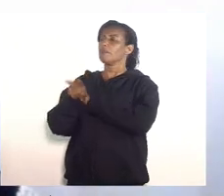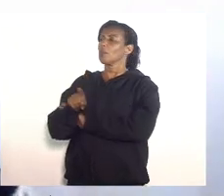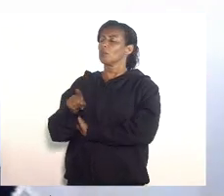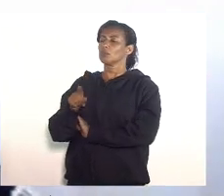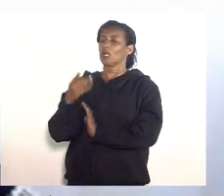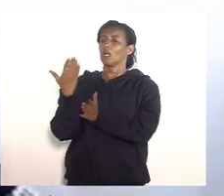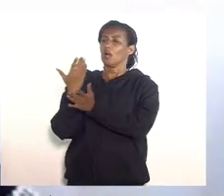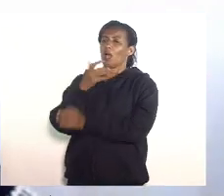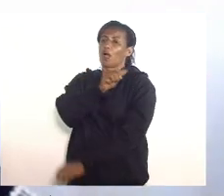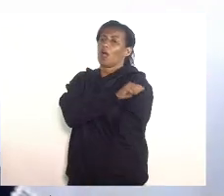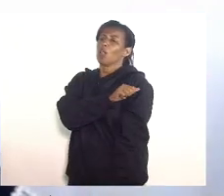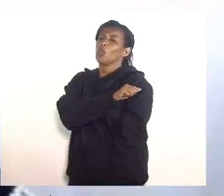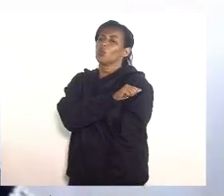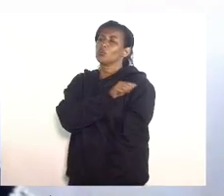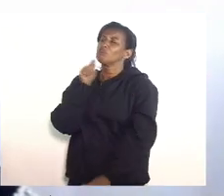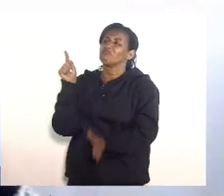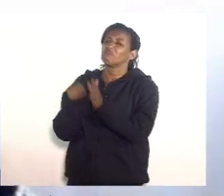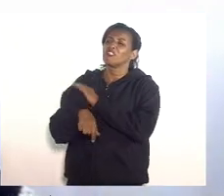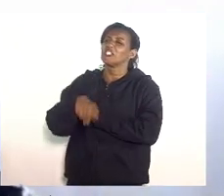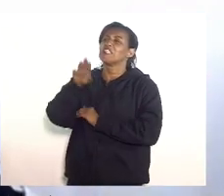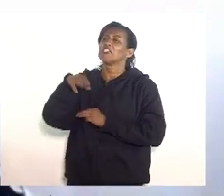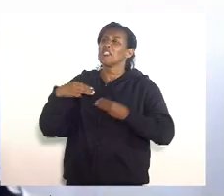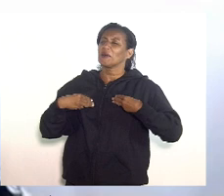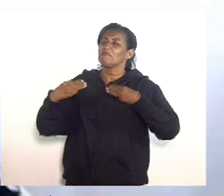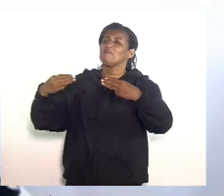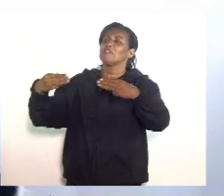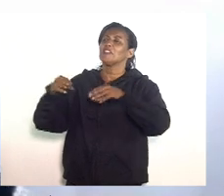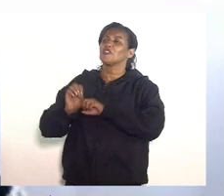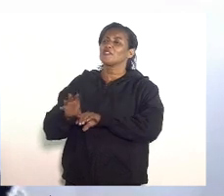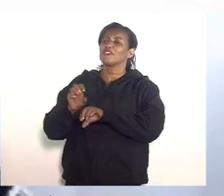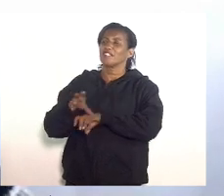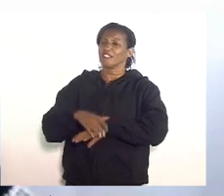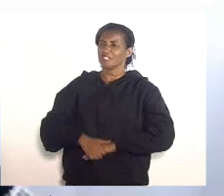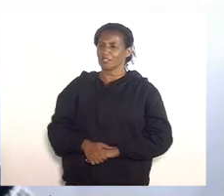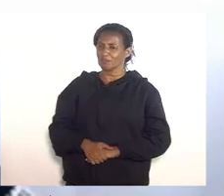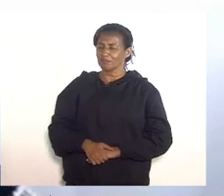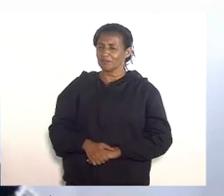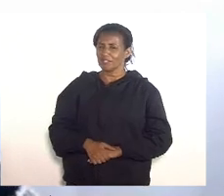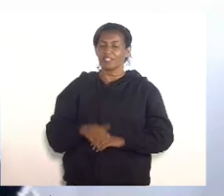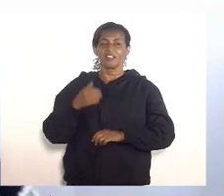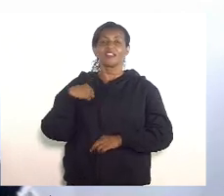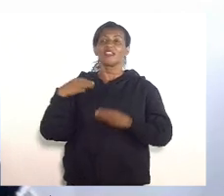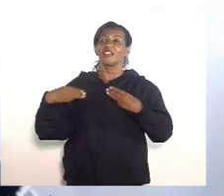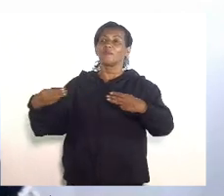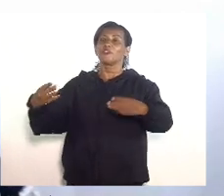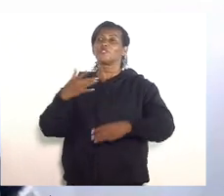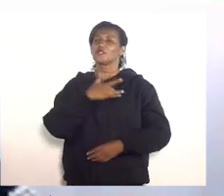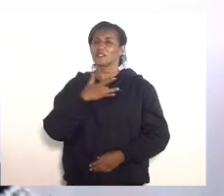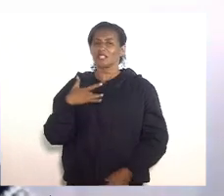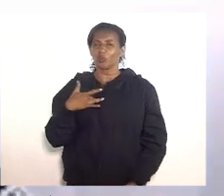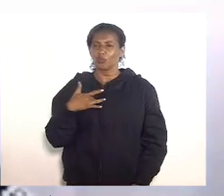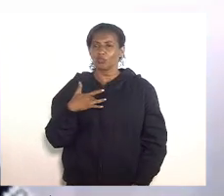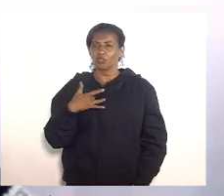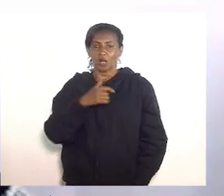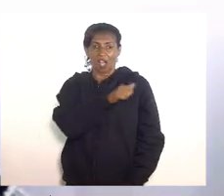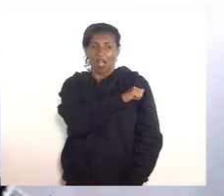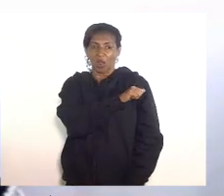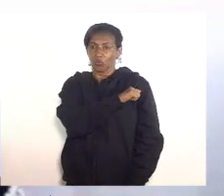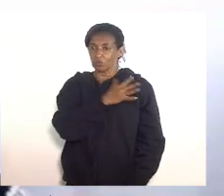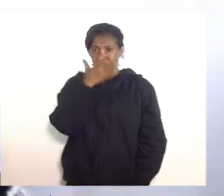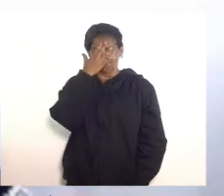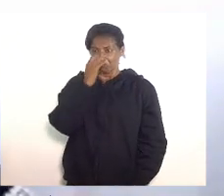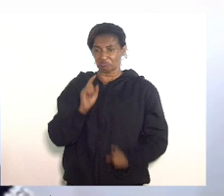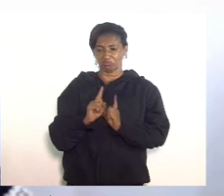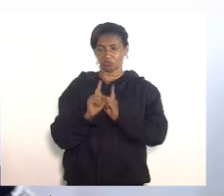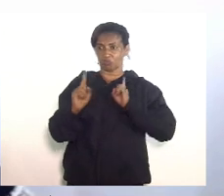quem é o ministro da educação provavelmente ele não saberá dizê-lo isso mostra o distanciamento